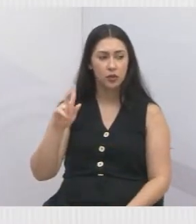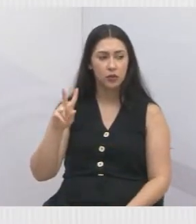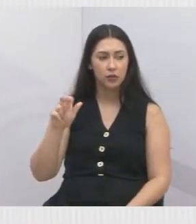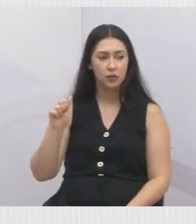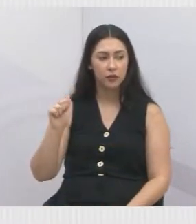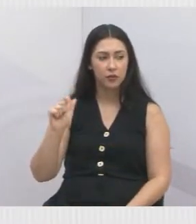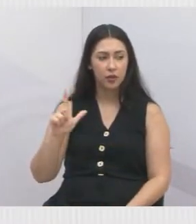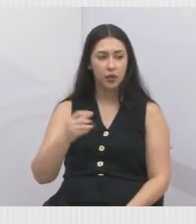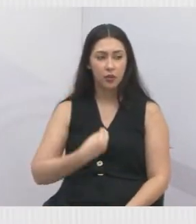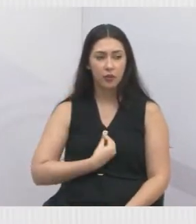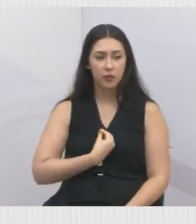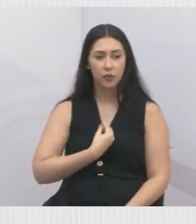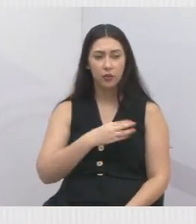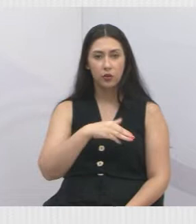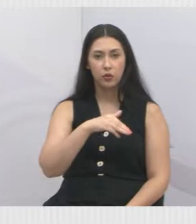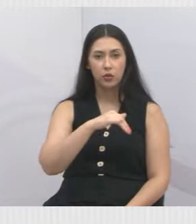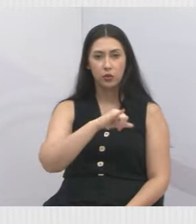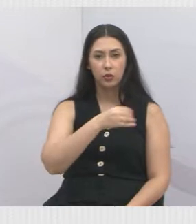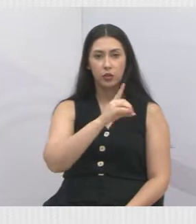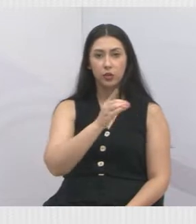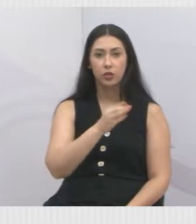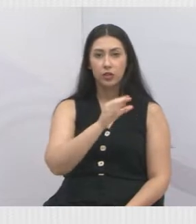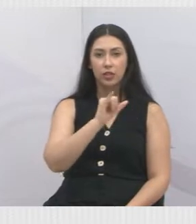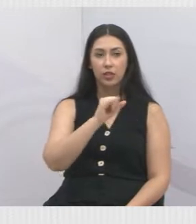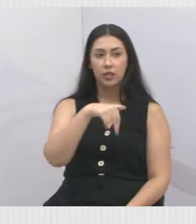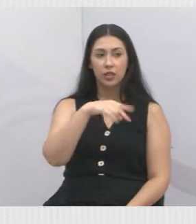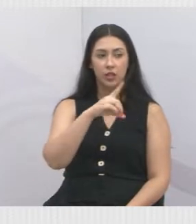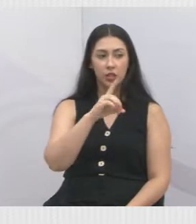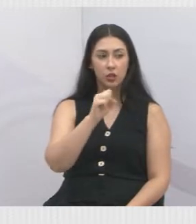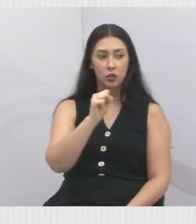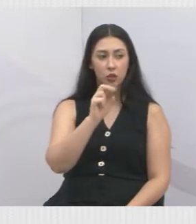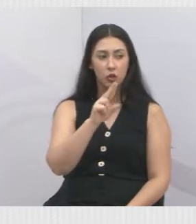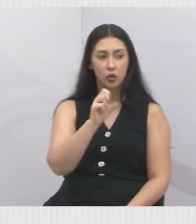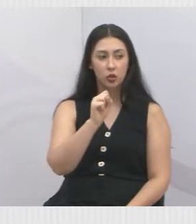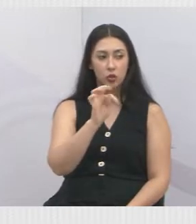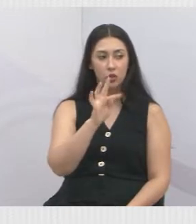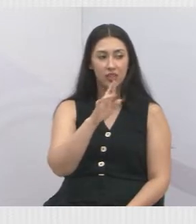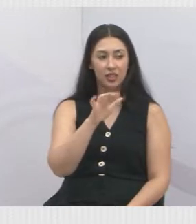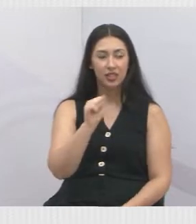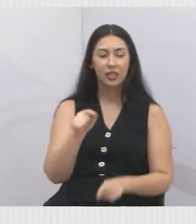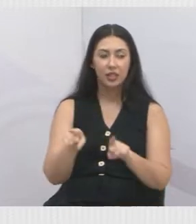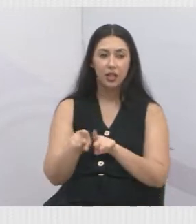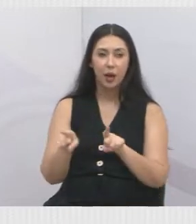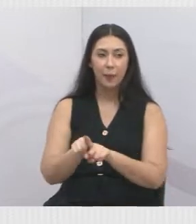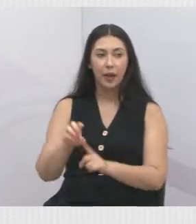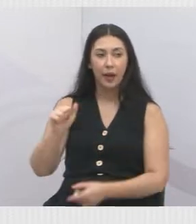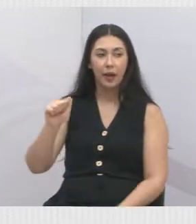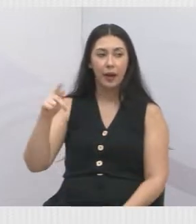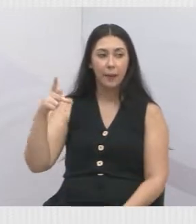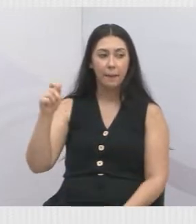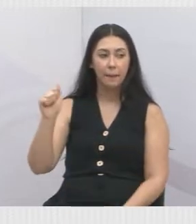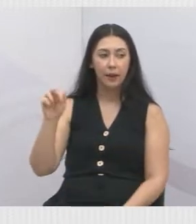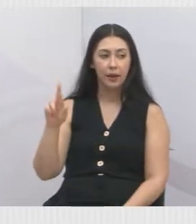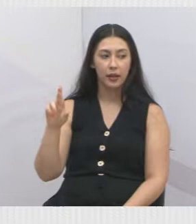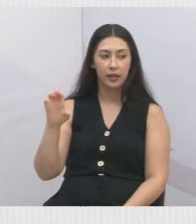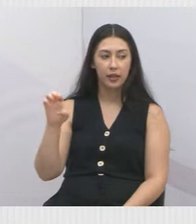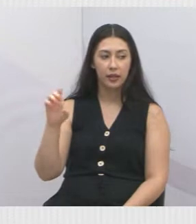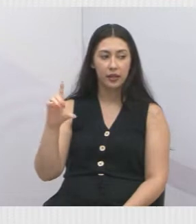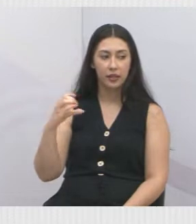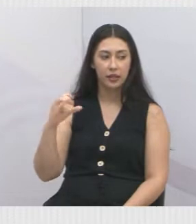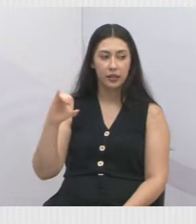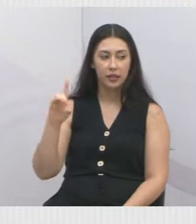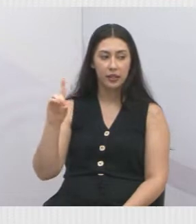de Jardim das Indústrias, a dona Parecida e a Dalva, doutora Parecida, da ONG, que faz a